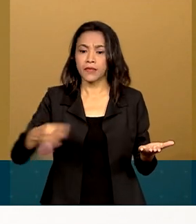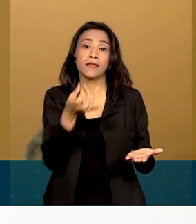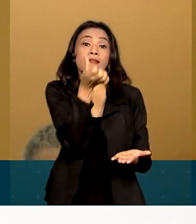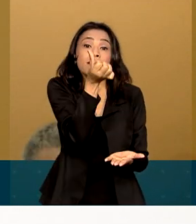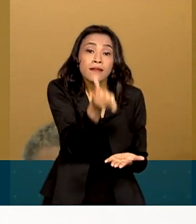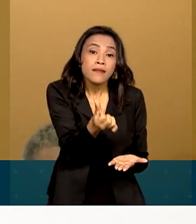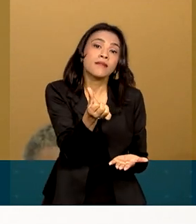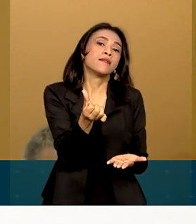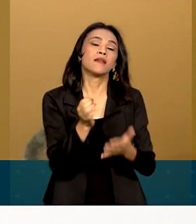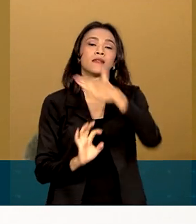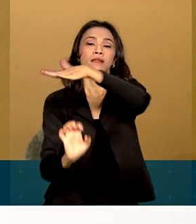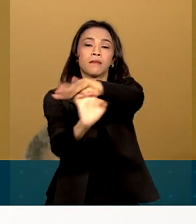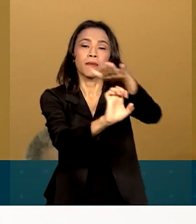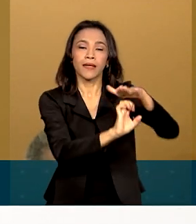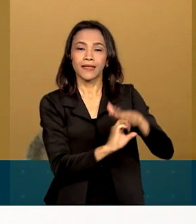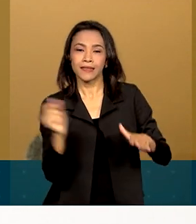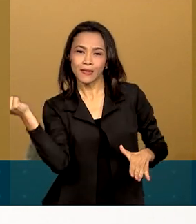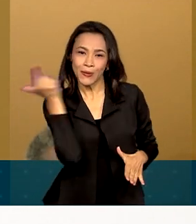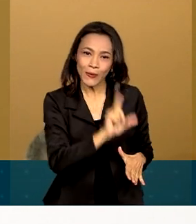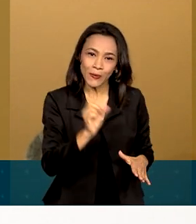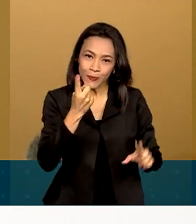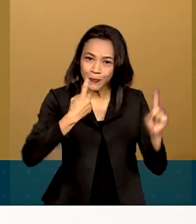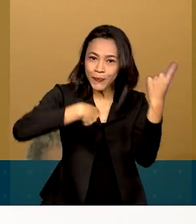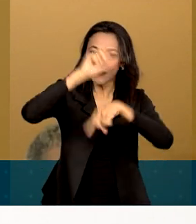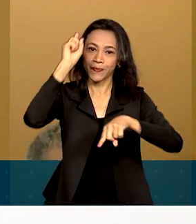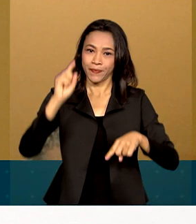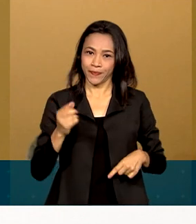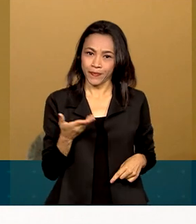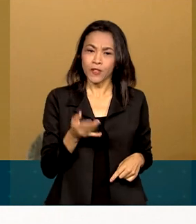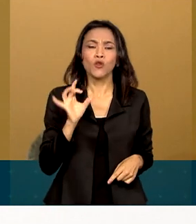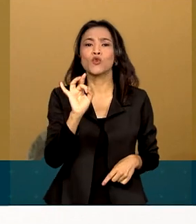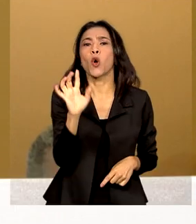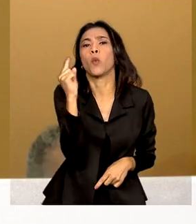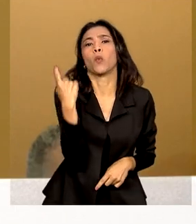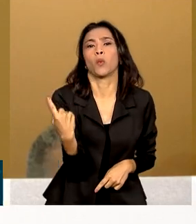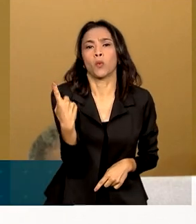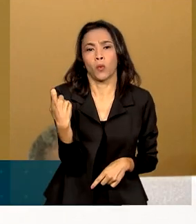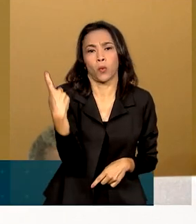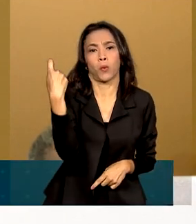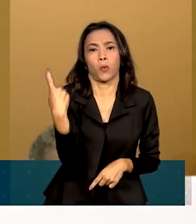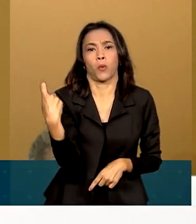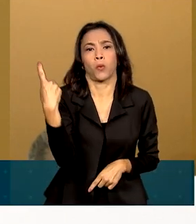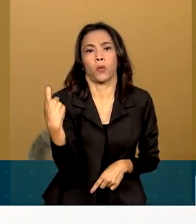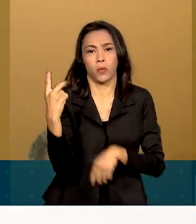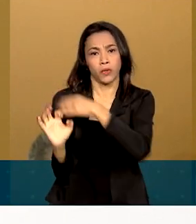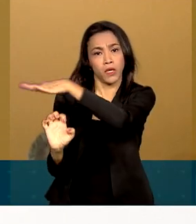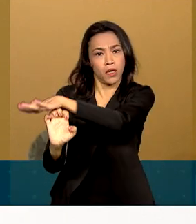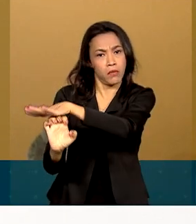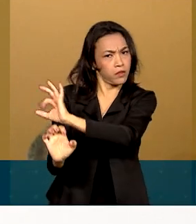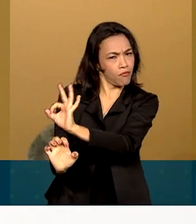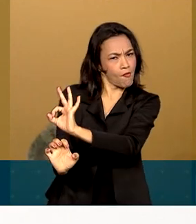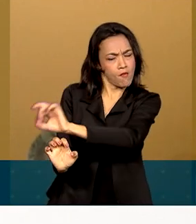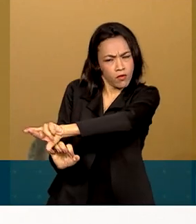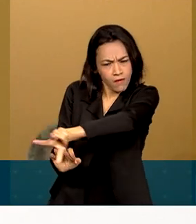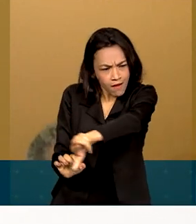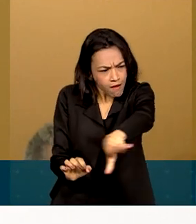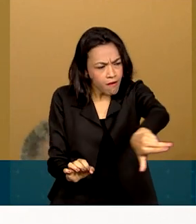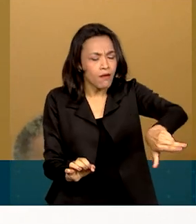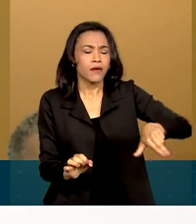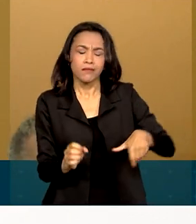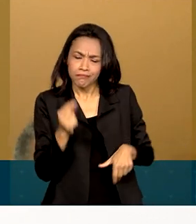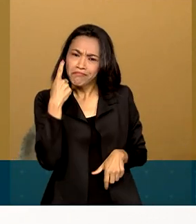foram vencedores nesse leilão, então não fica concentrado na mão de uma única empresa, teve uma diversificação bem interessante e,